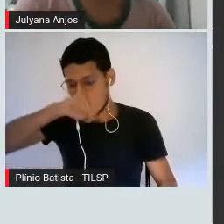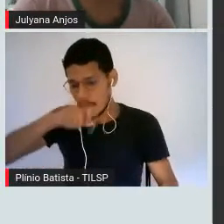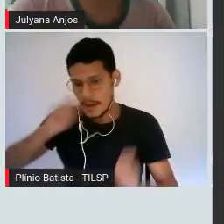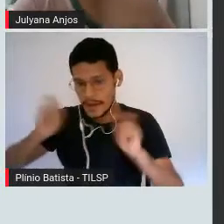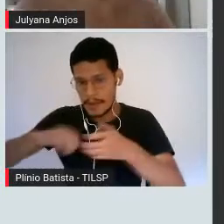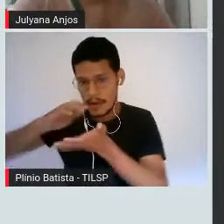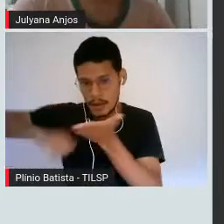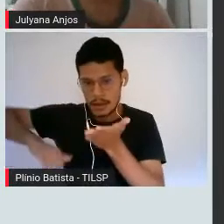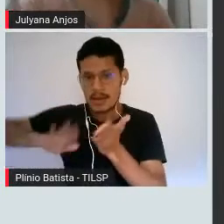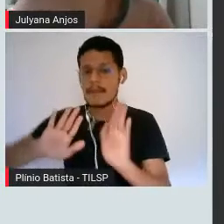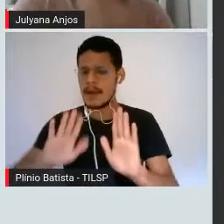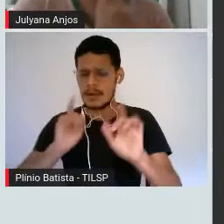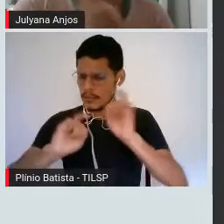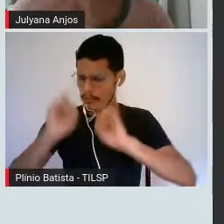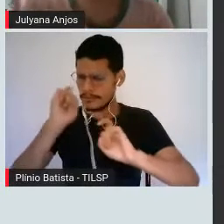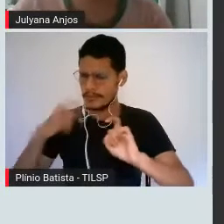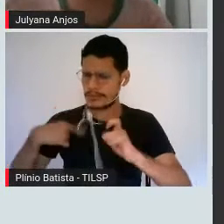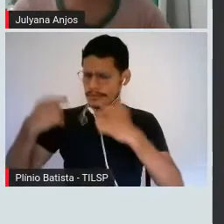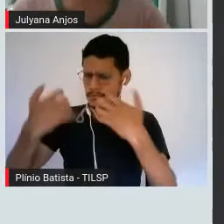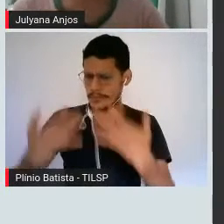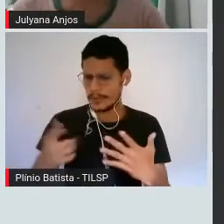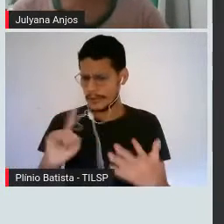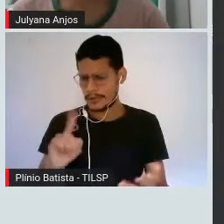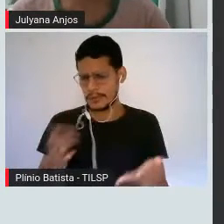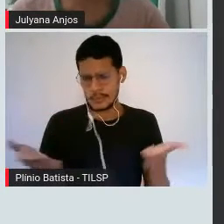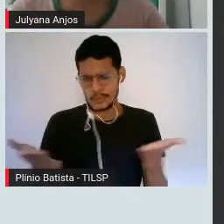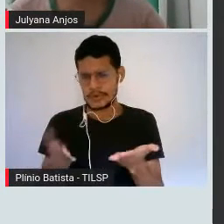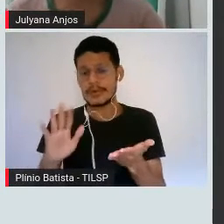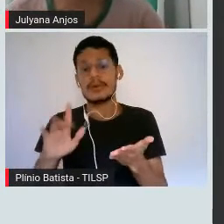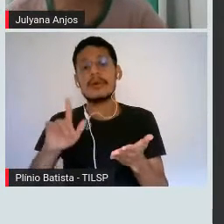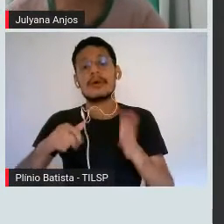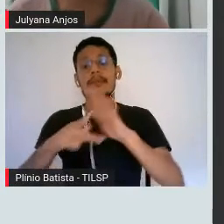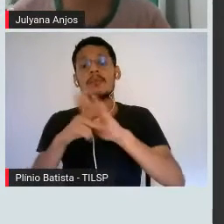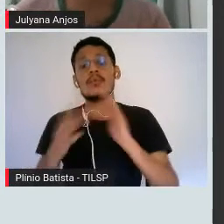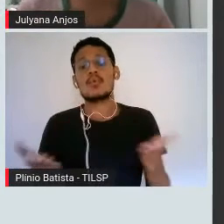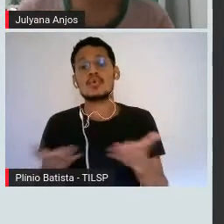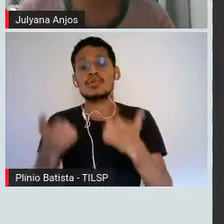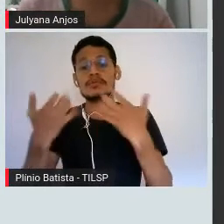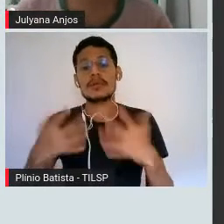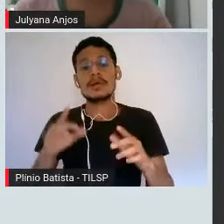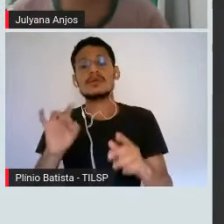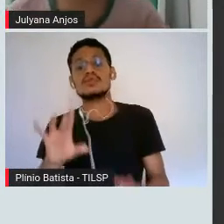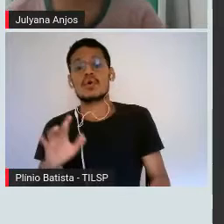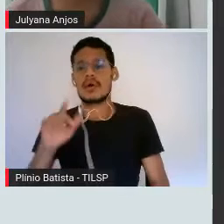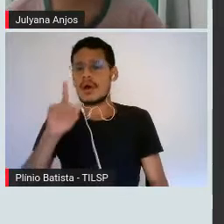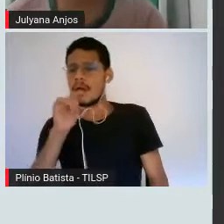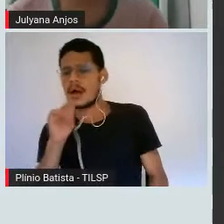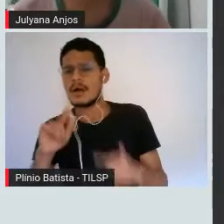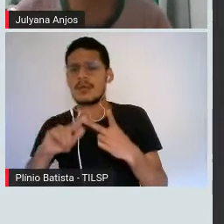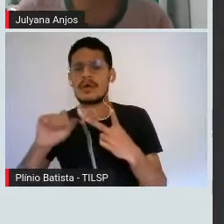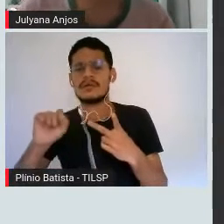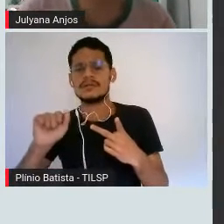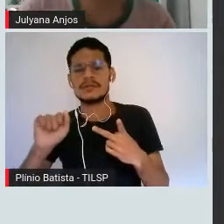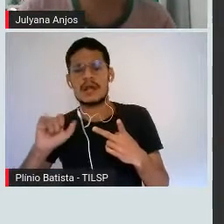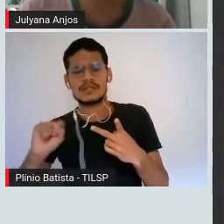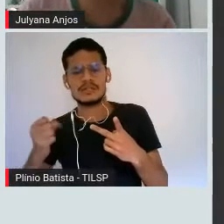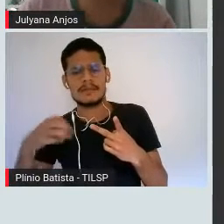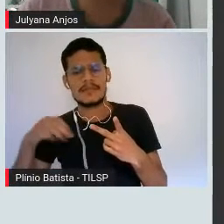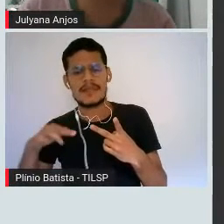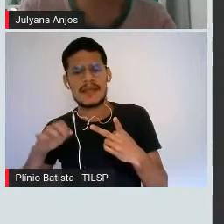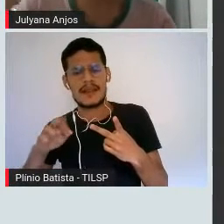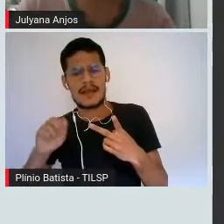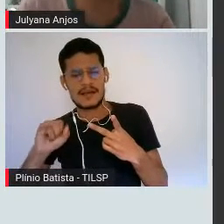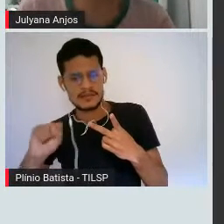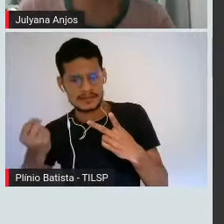nesses dois hoje, não. A gente só vai falar de água, sais minerais, e os lipídios, que estão dentro das moléculas inorgânicas, junto com carboidratos, proteínas e